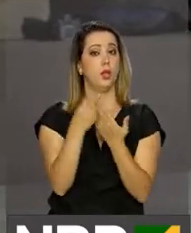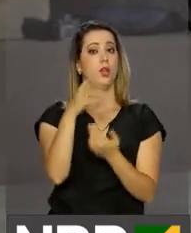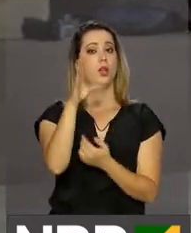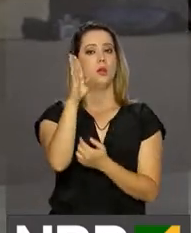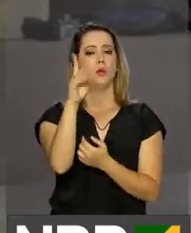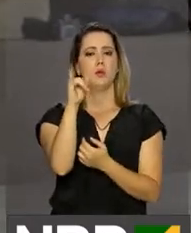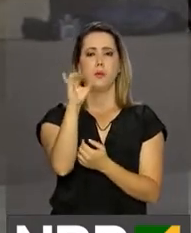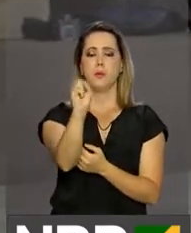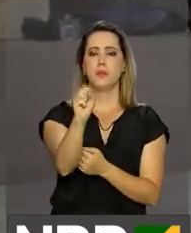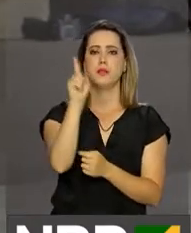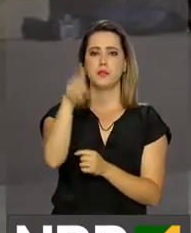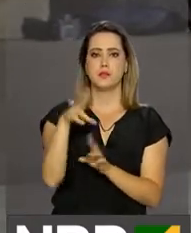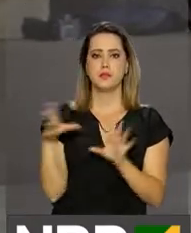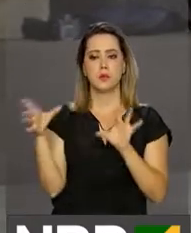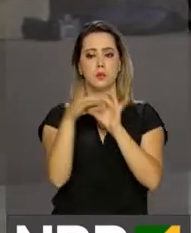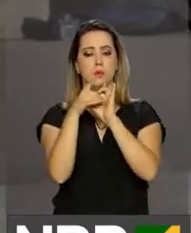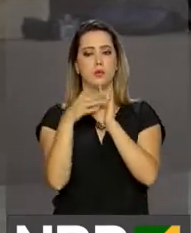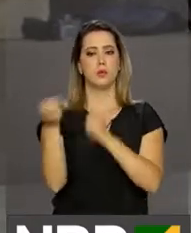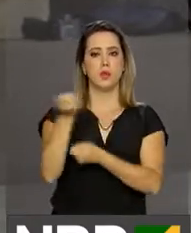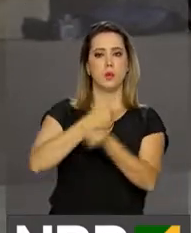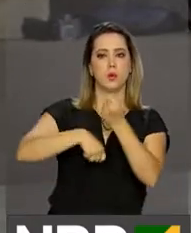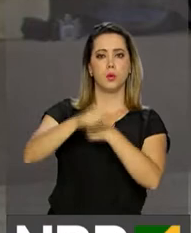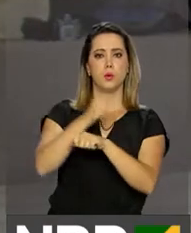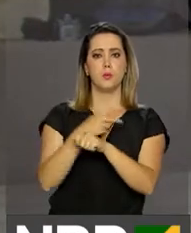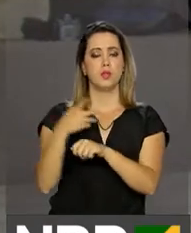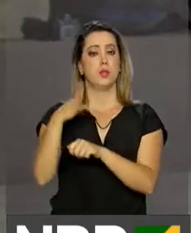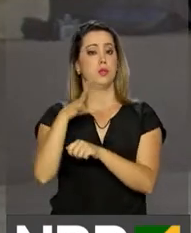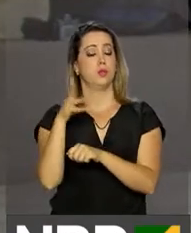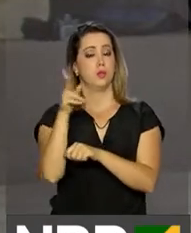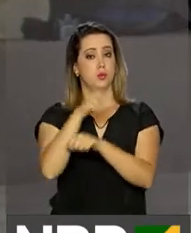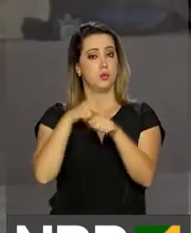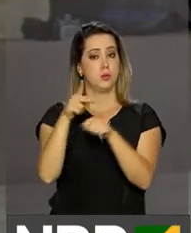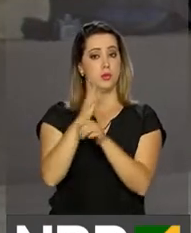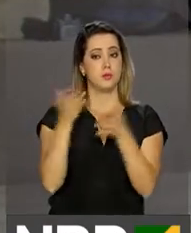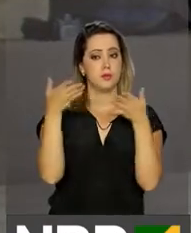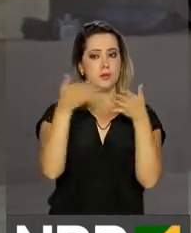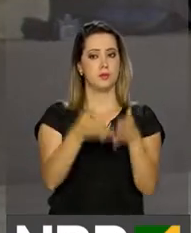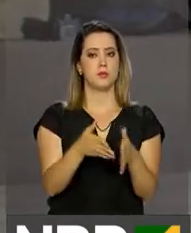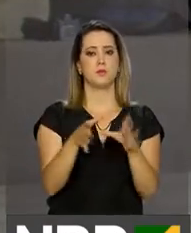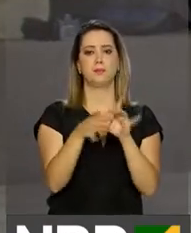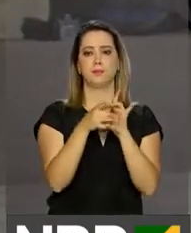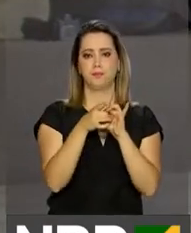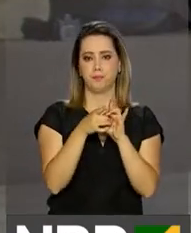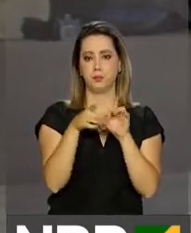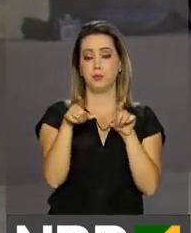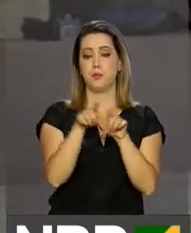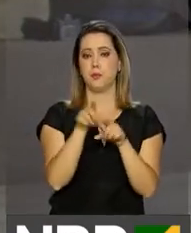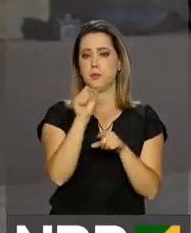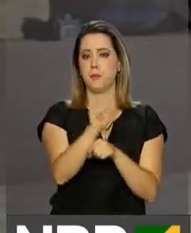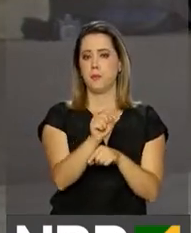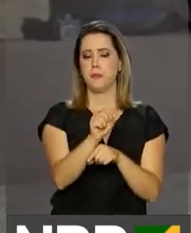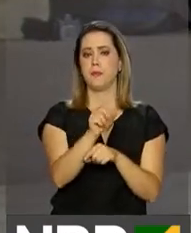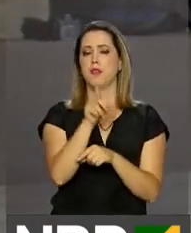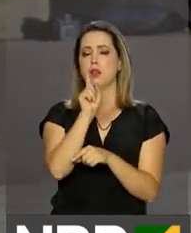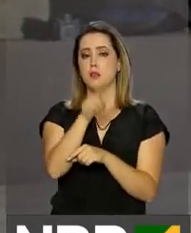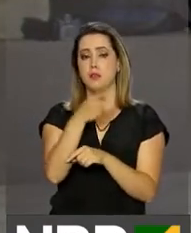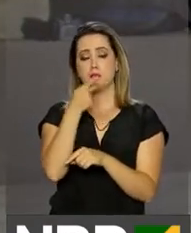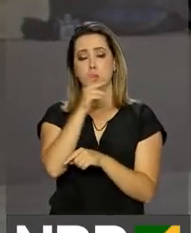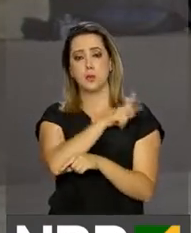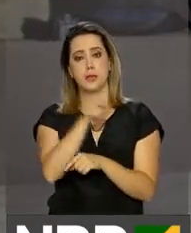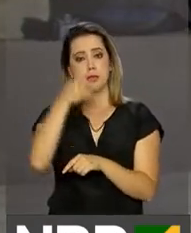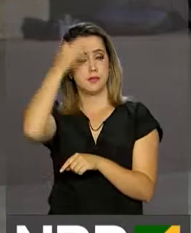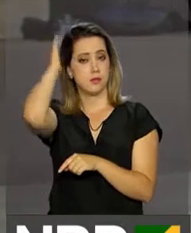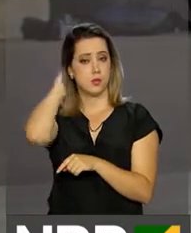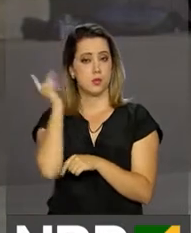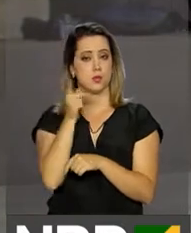fortalecimento da cooperação econômica entre os países membros. Segundo o Alexandre Parola, para o presidente Michel